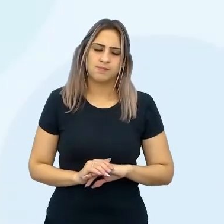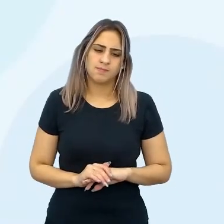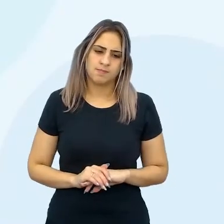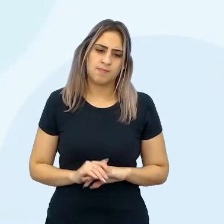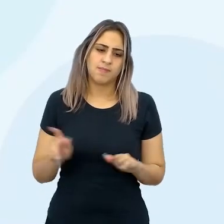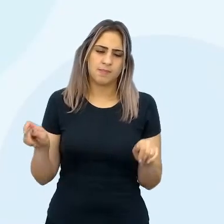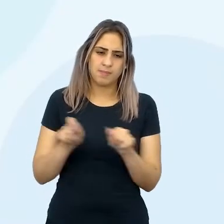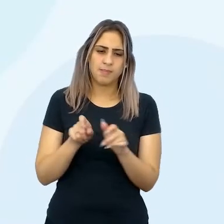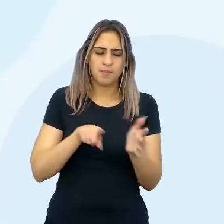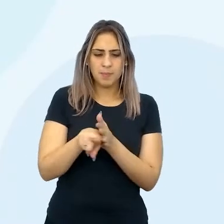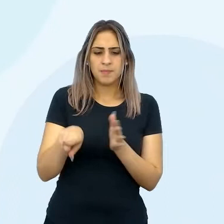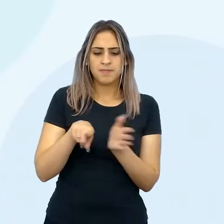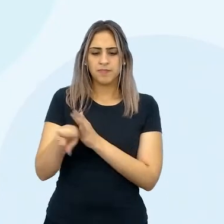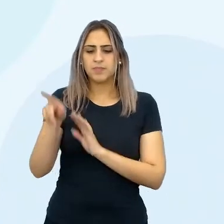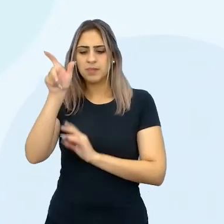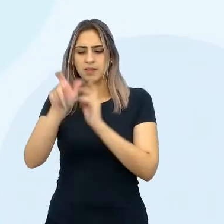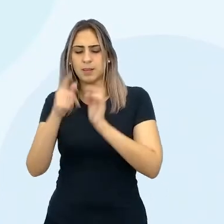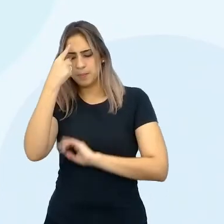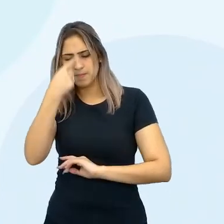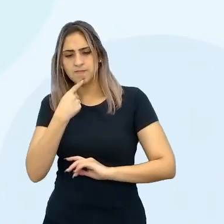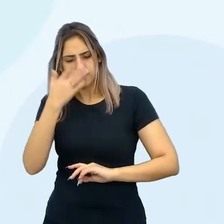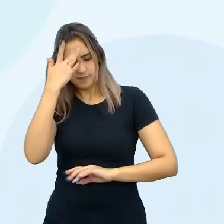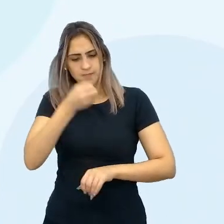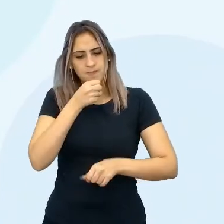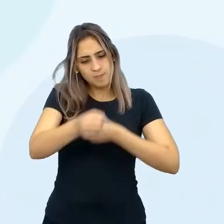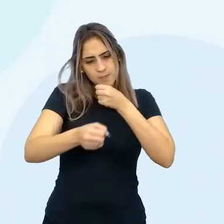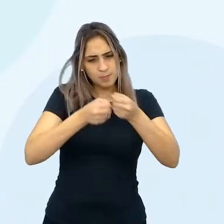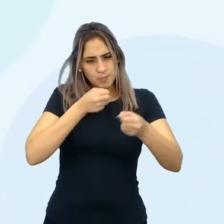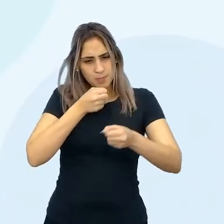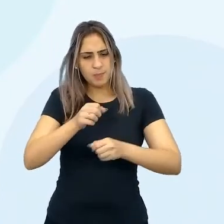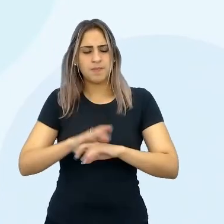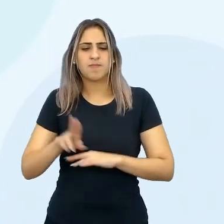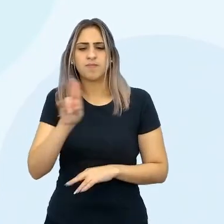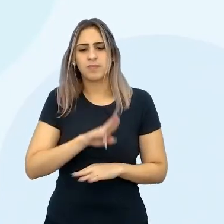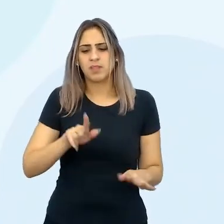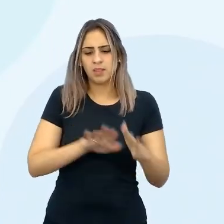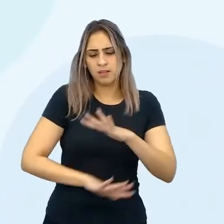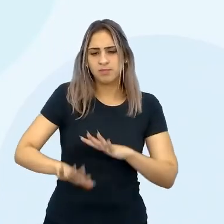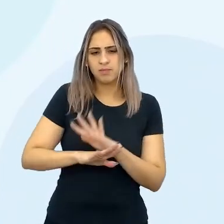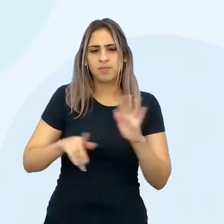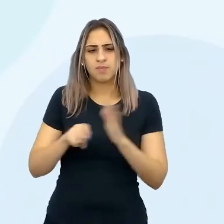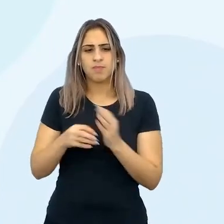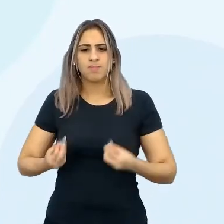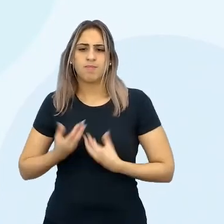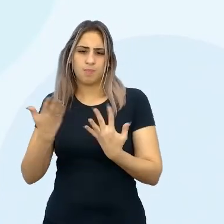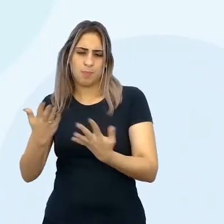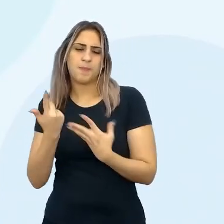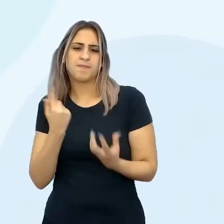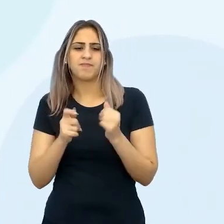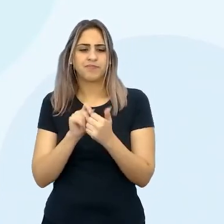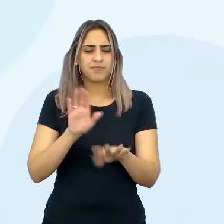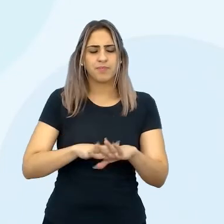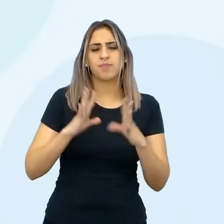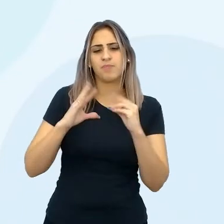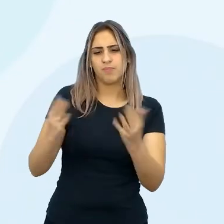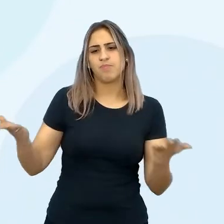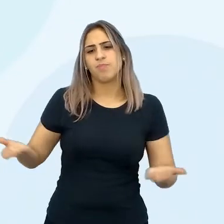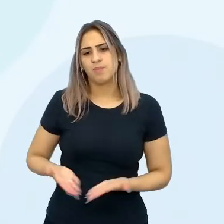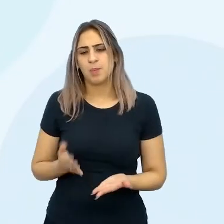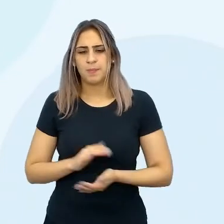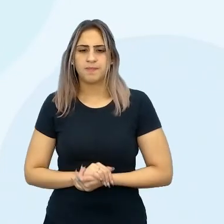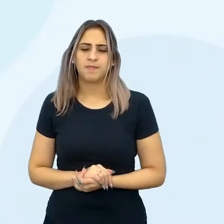Faça o levantamento do perfil das pessoas que vão ser entrevistadas, né? Os espaços a serem observados. Faz tudo isso antes.